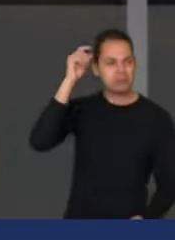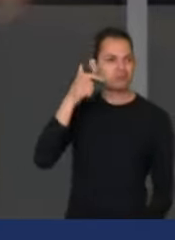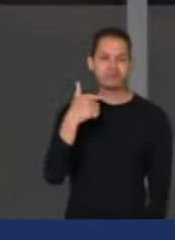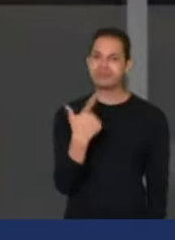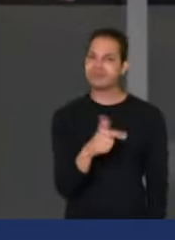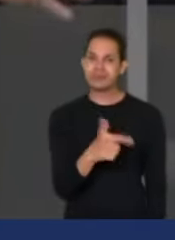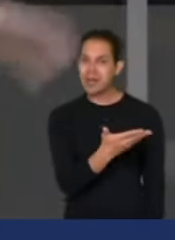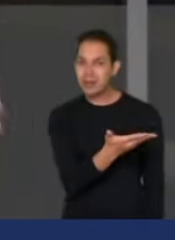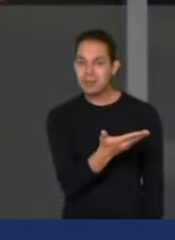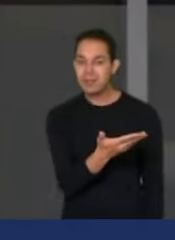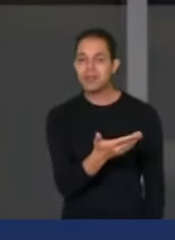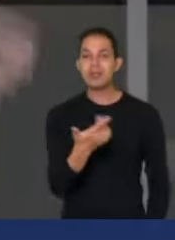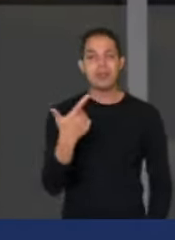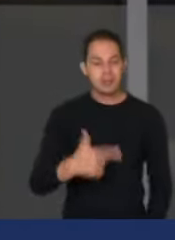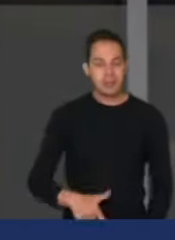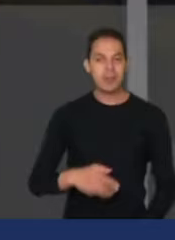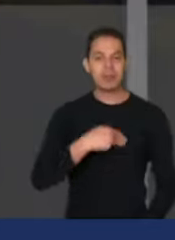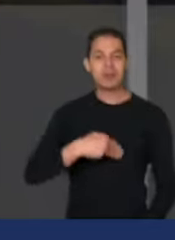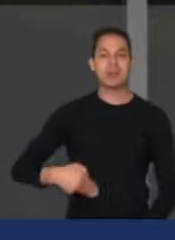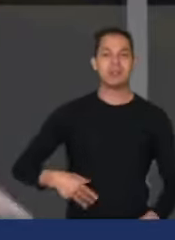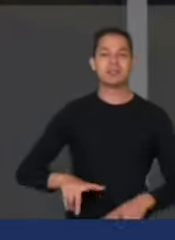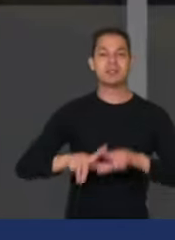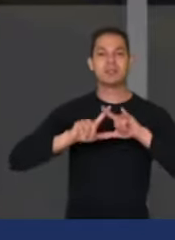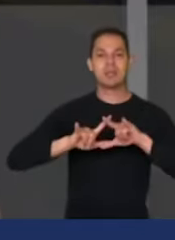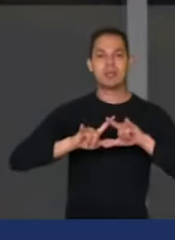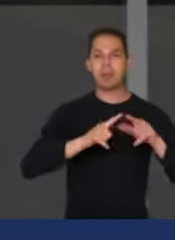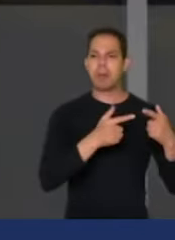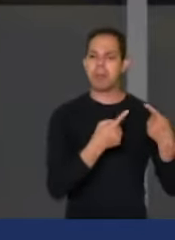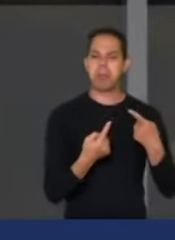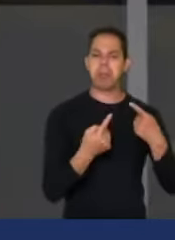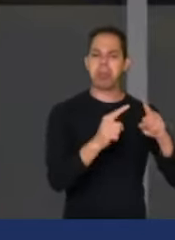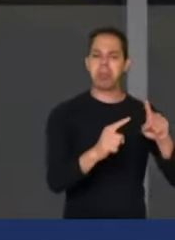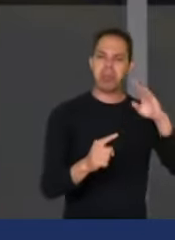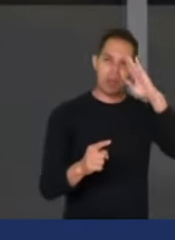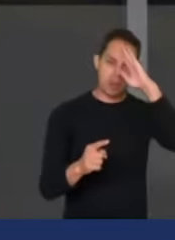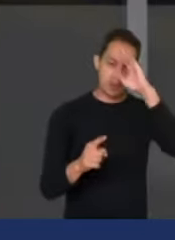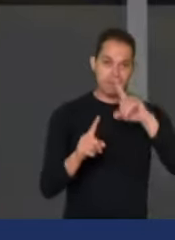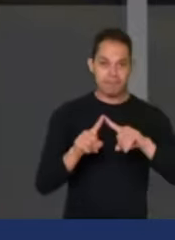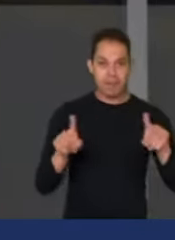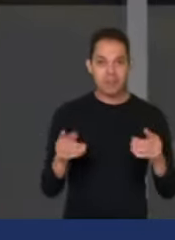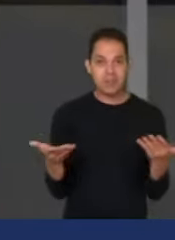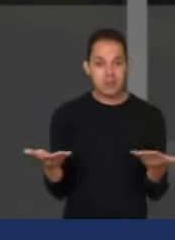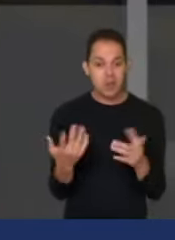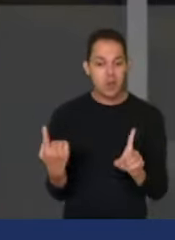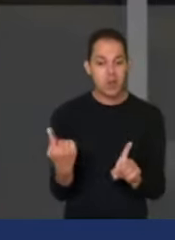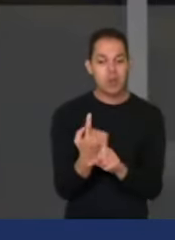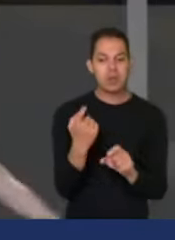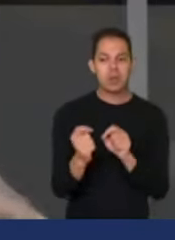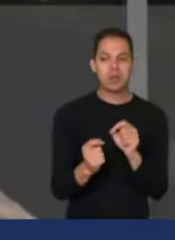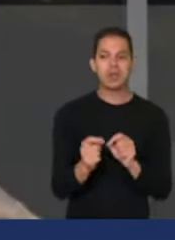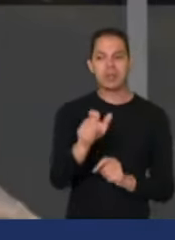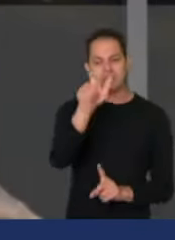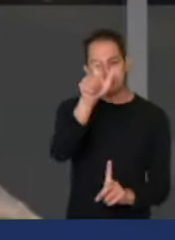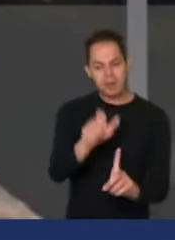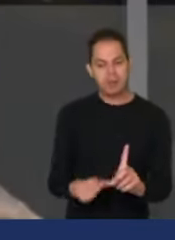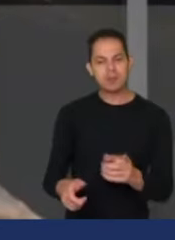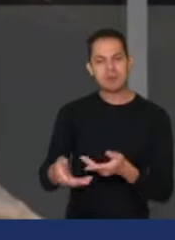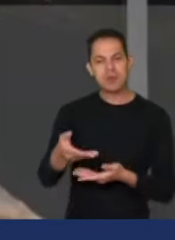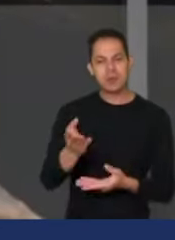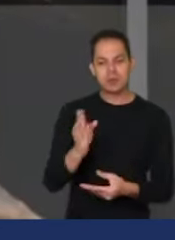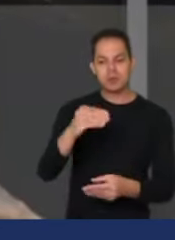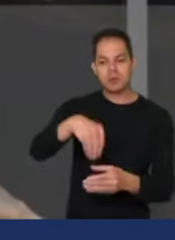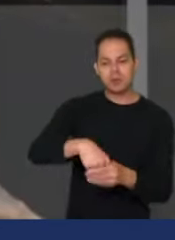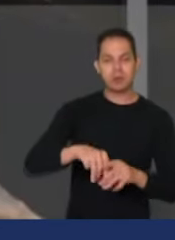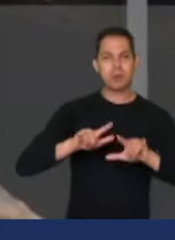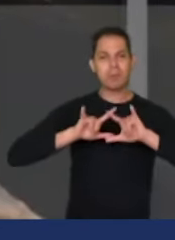miliciana. Atacava o presidente dizendo que éramos milicianos. E hoje tem, de fato, lá uma pessoa envolvida com milícia.